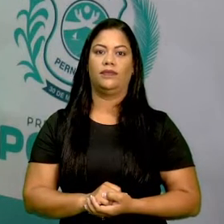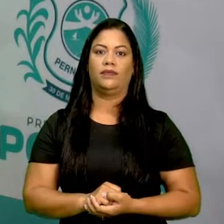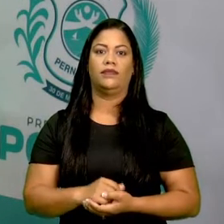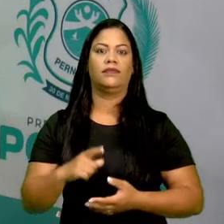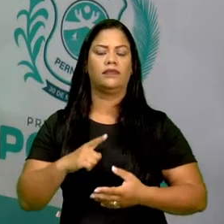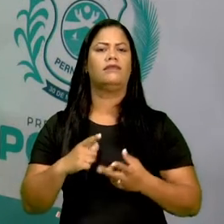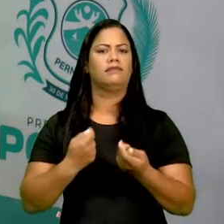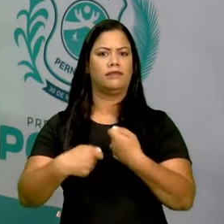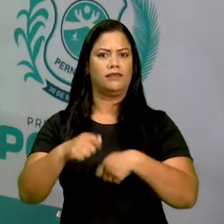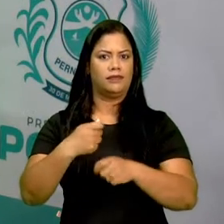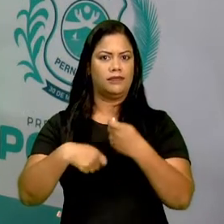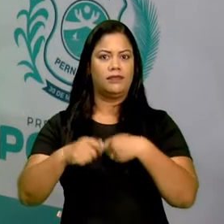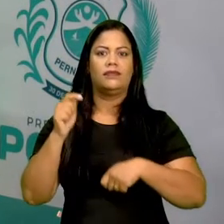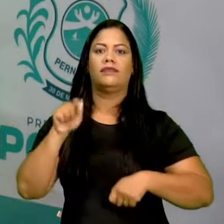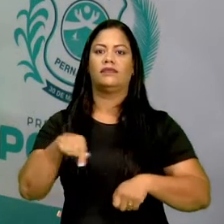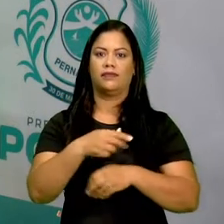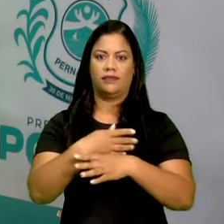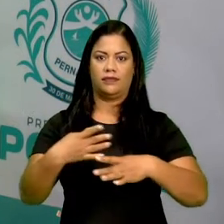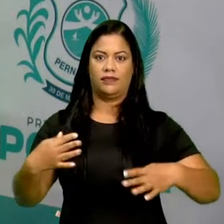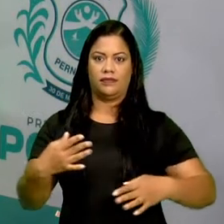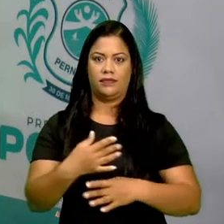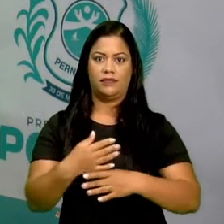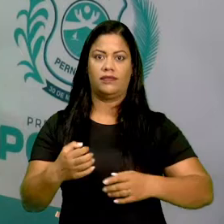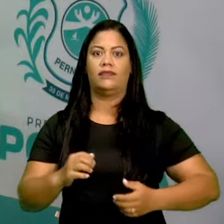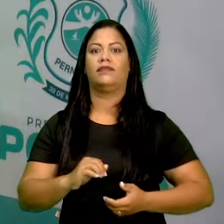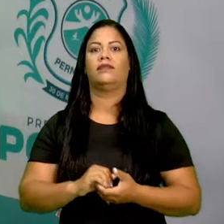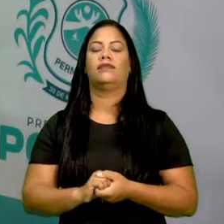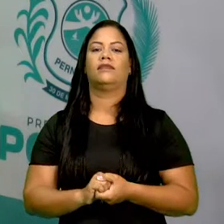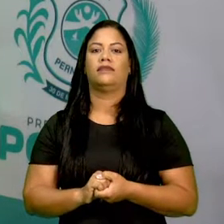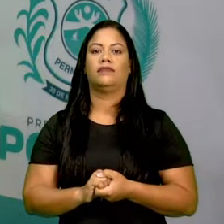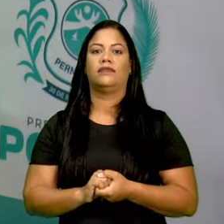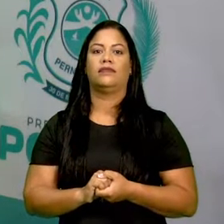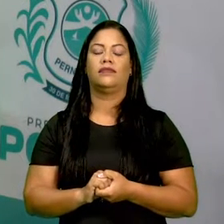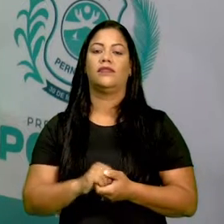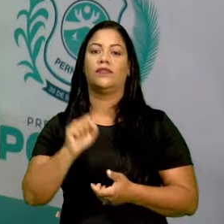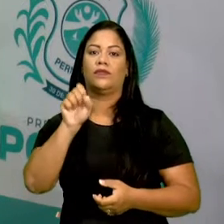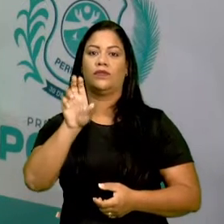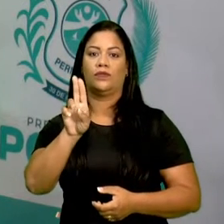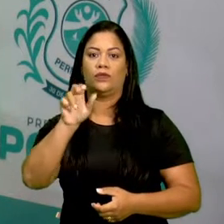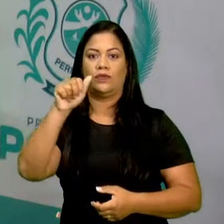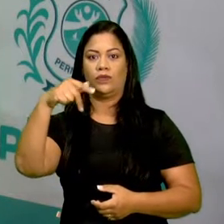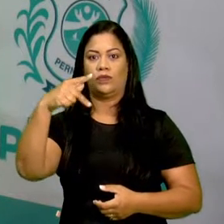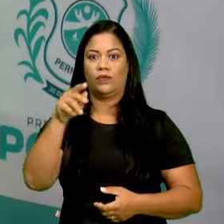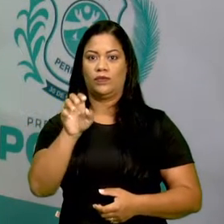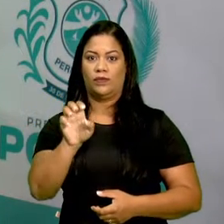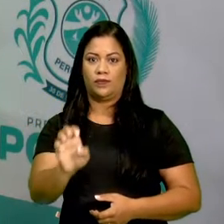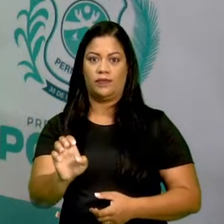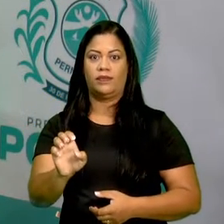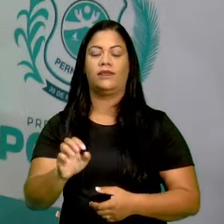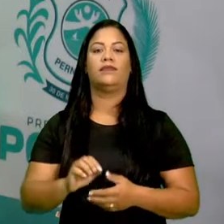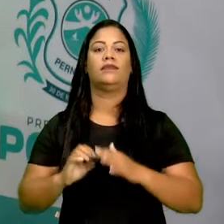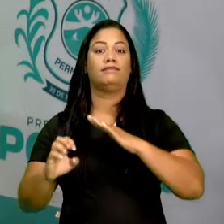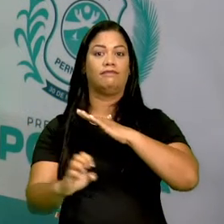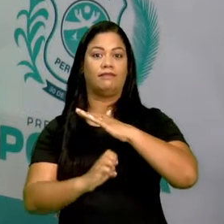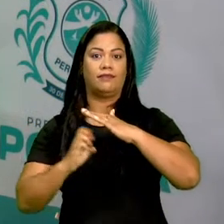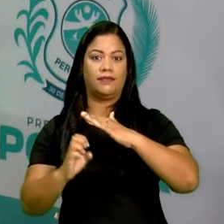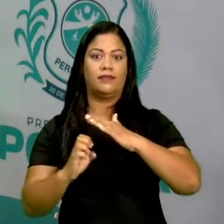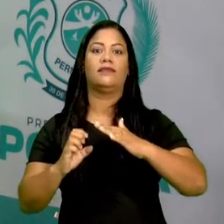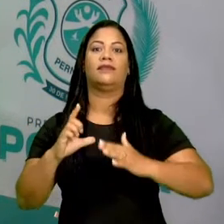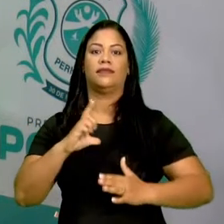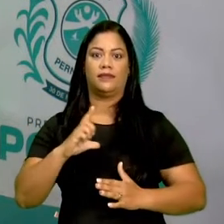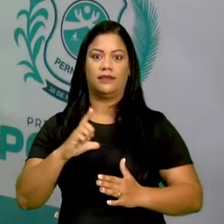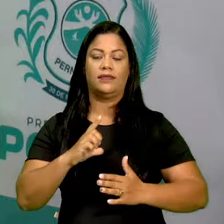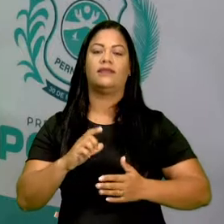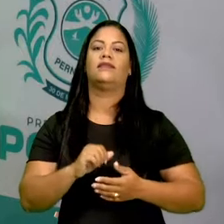gera economia para a nossa cidade, é o complexo industrial de Suape. Tem empreendimentos como o Estaleiro